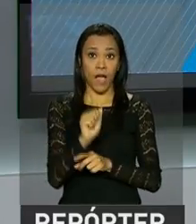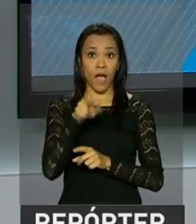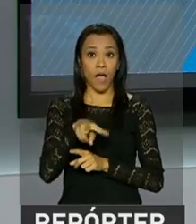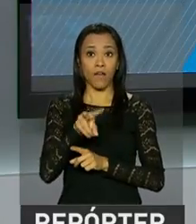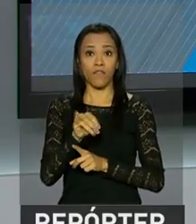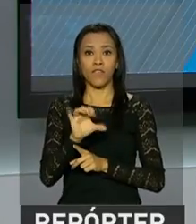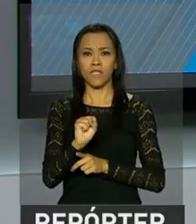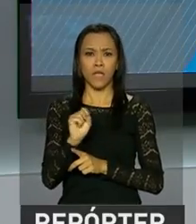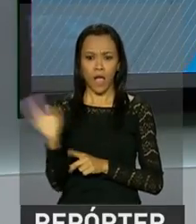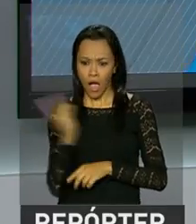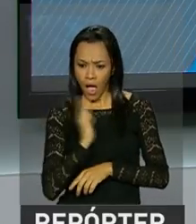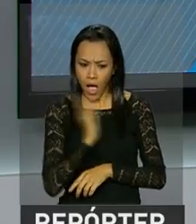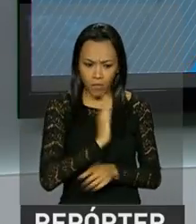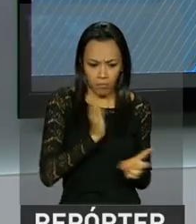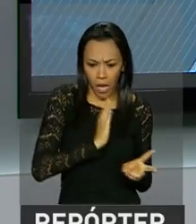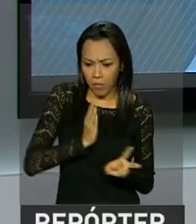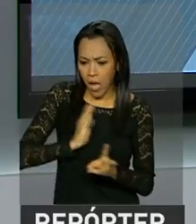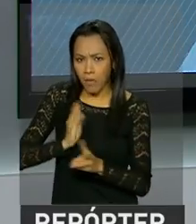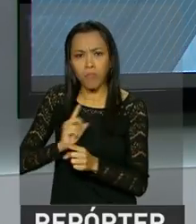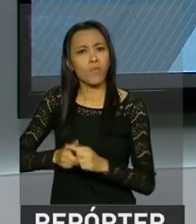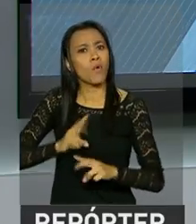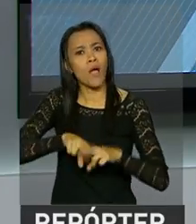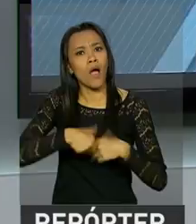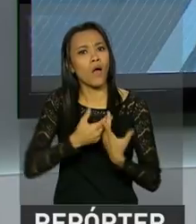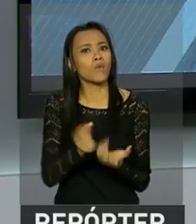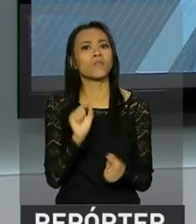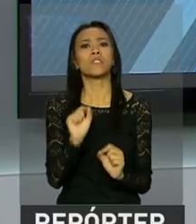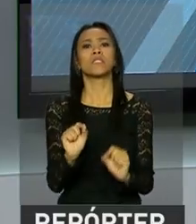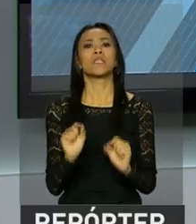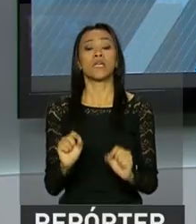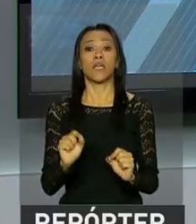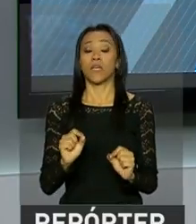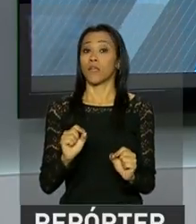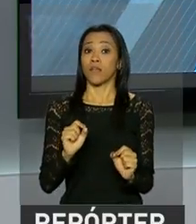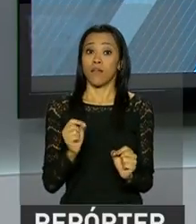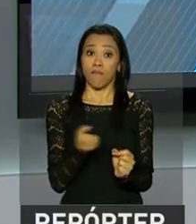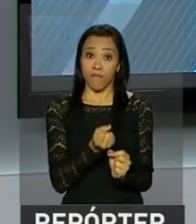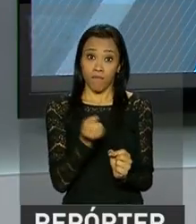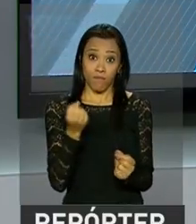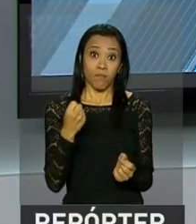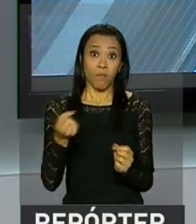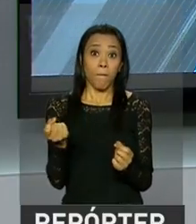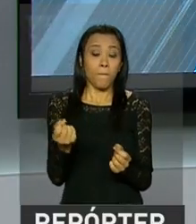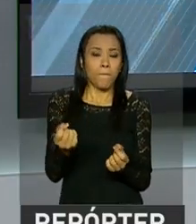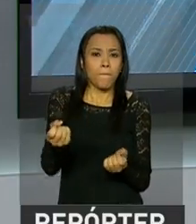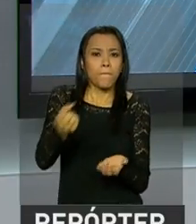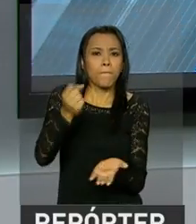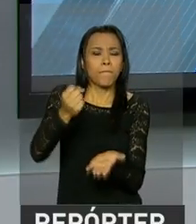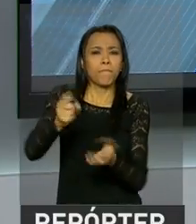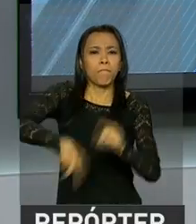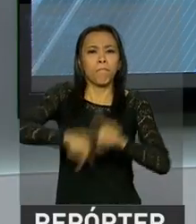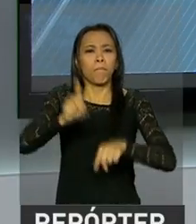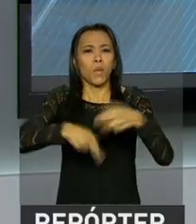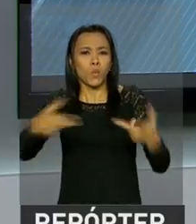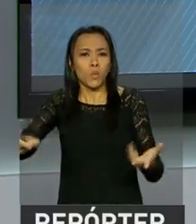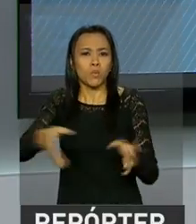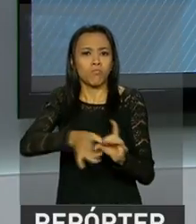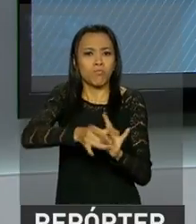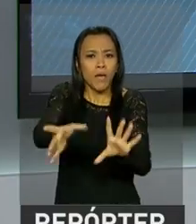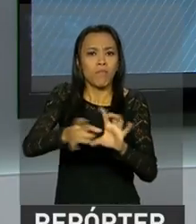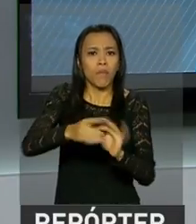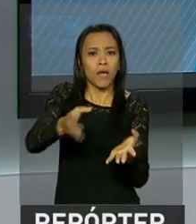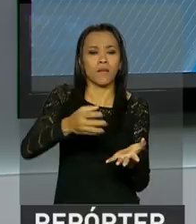nas análises foi responsável por esse crescimento na quantidade de produtos liberados. Ainda de acordo com a agência,